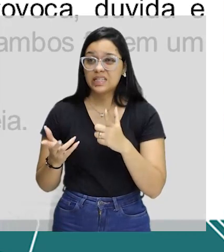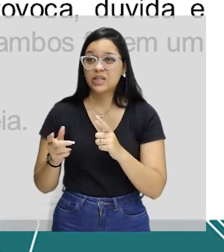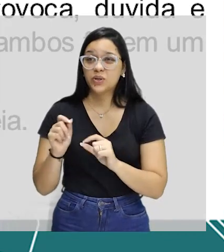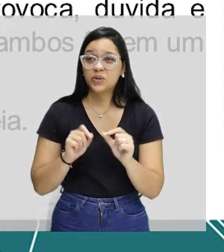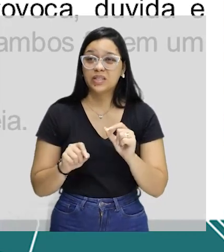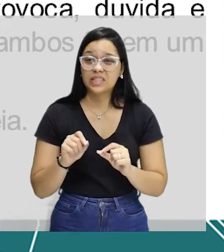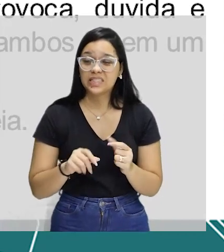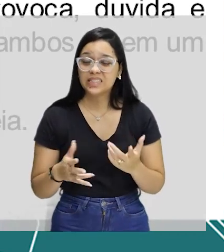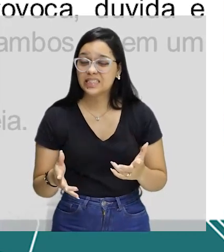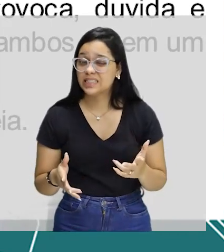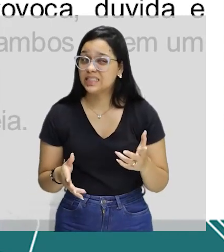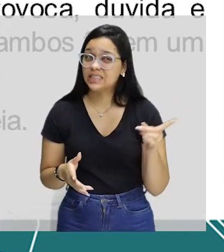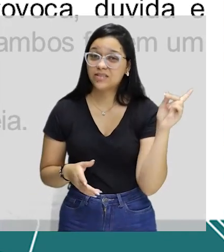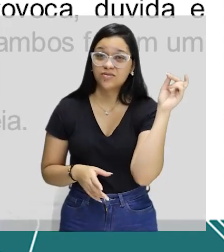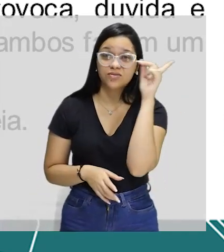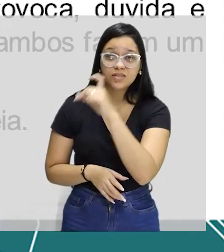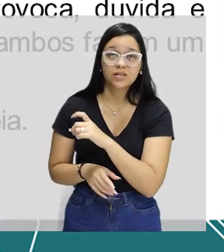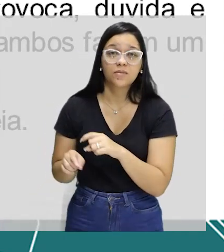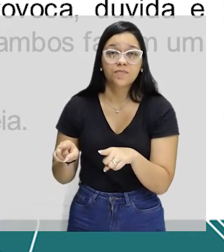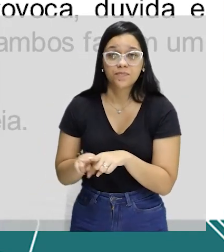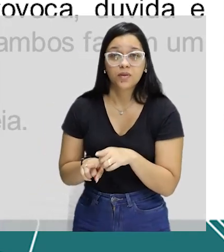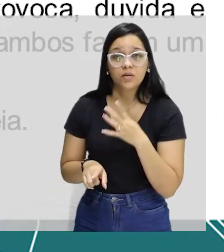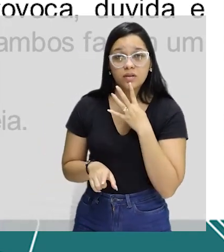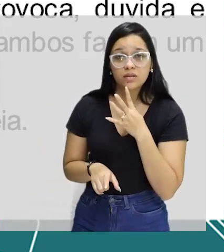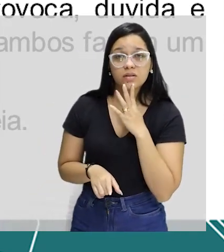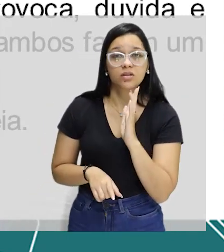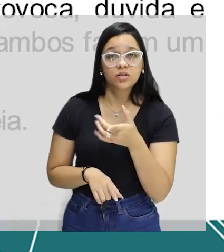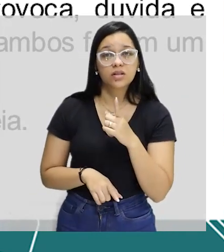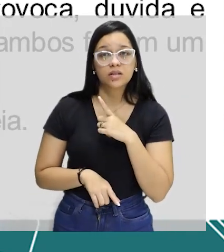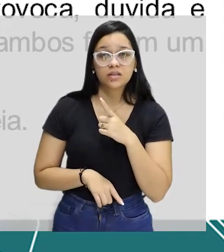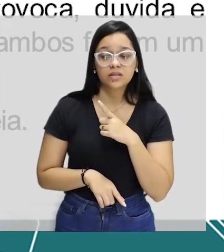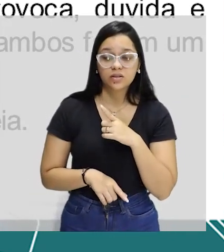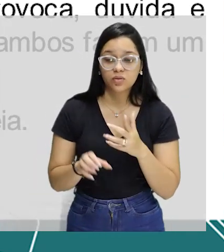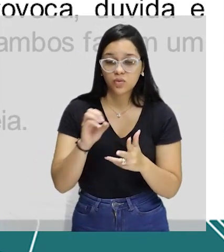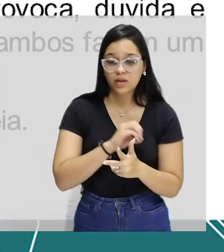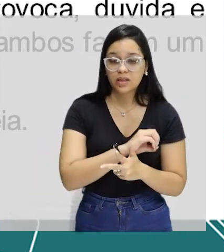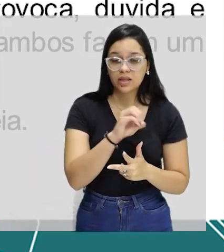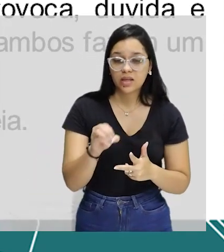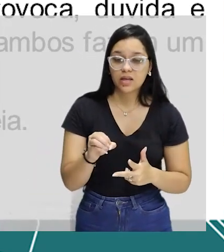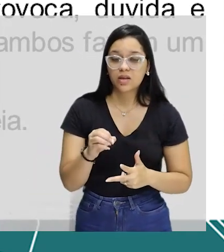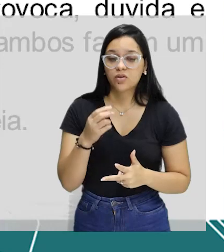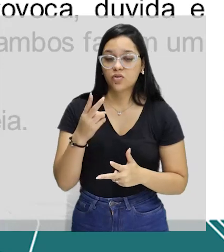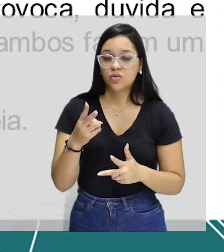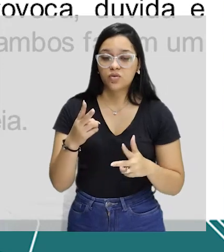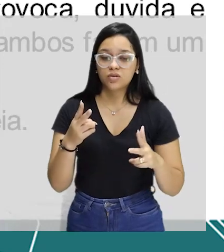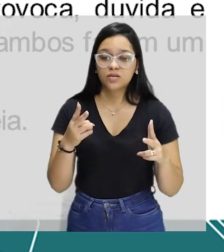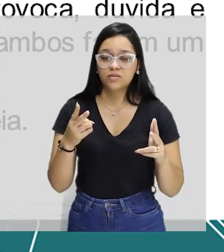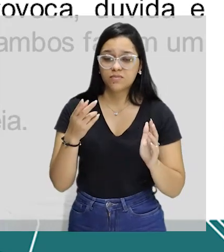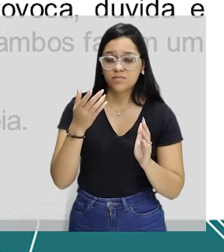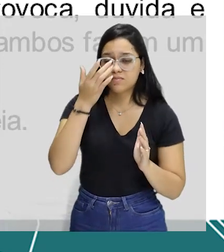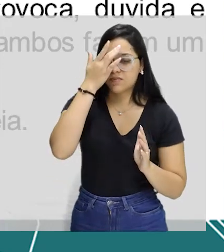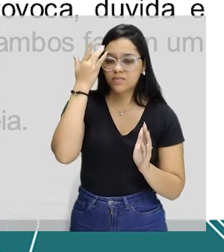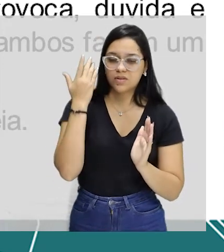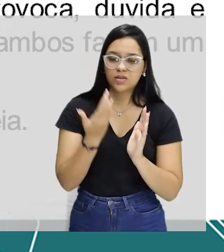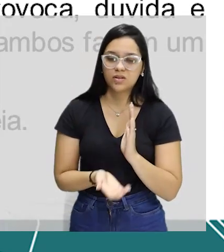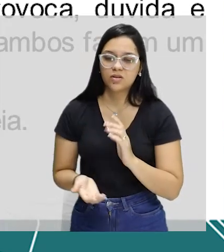dele é muito contundente. Uma das obras mais conhecidas, inclusive, já foi tratada. No Enem, Dois Perdidos e Uma Noite Suja,